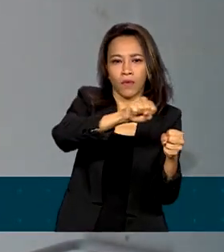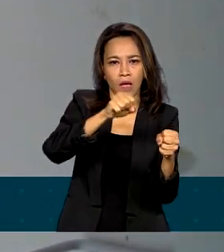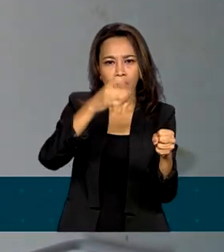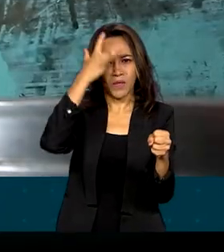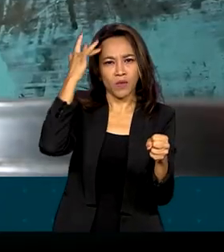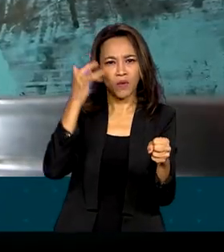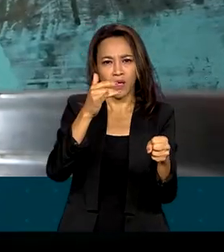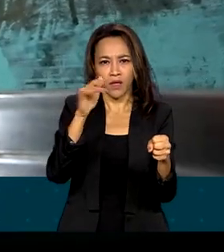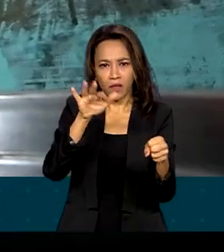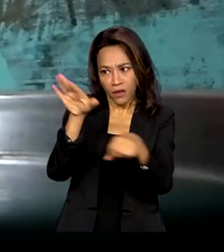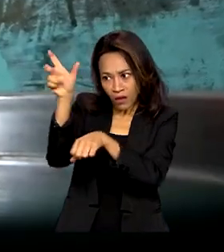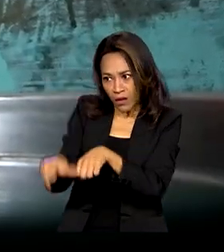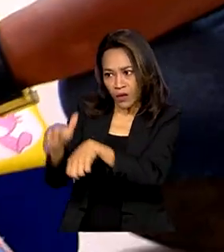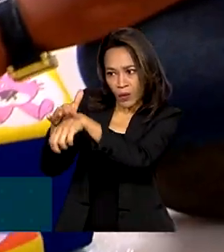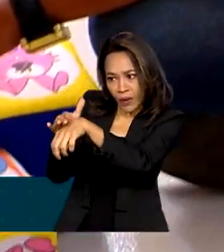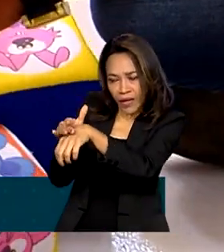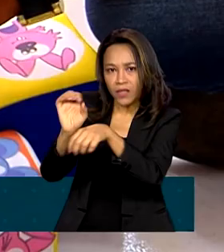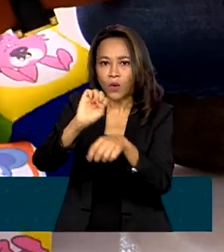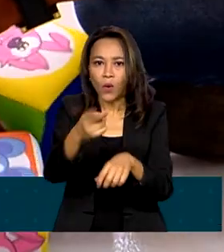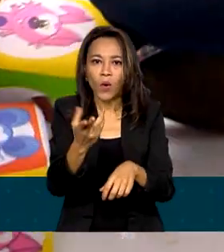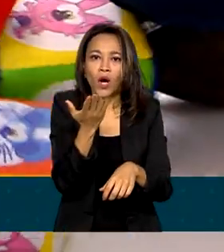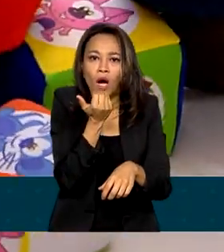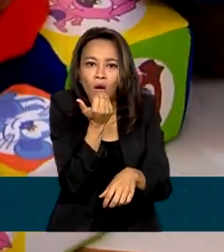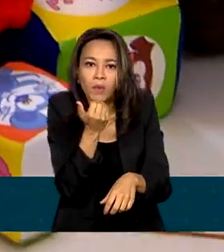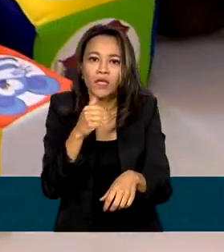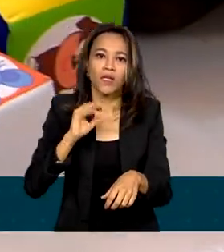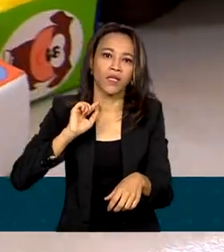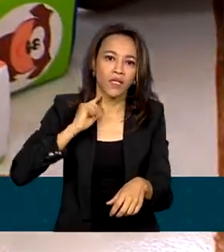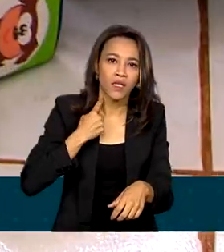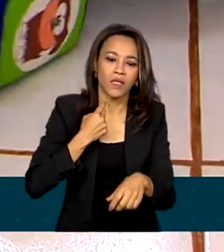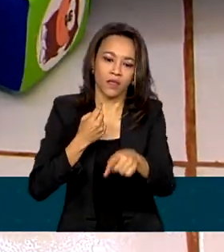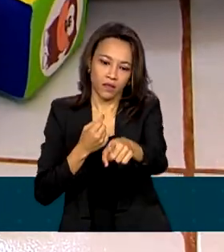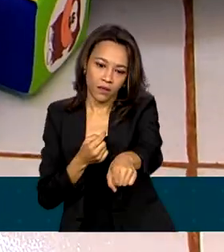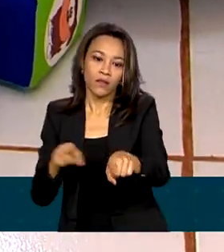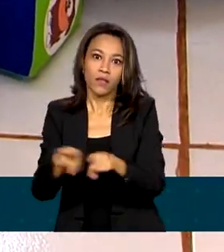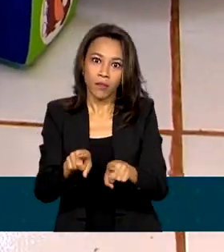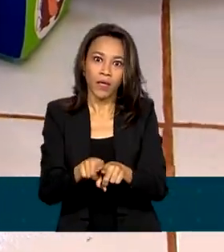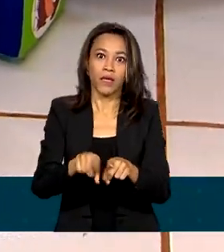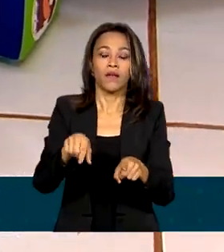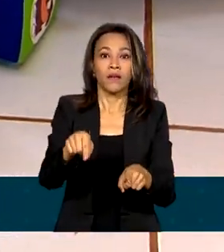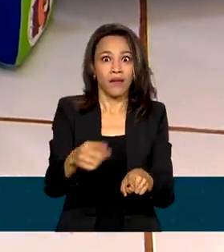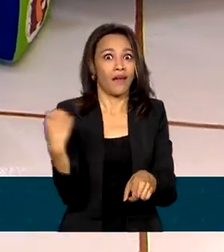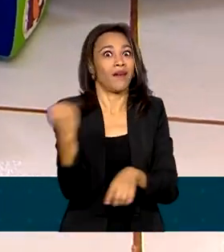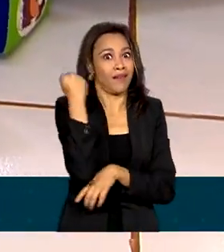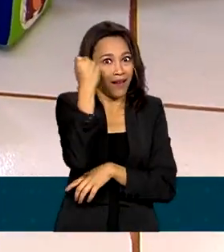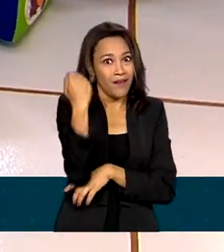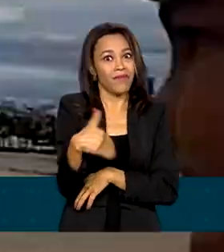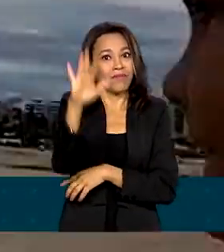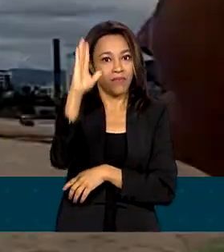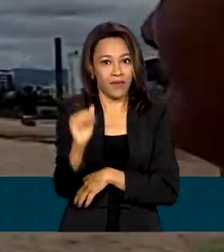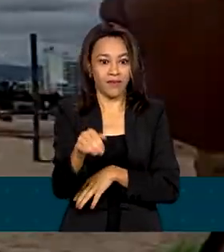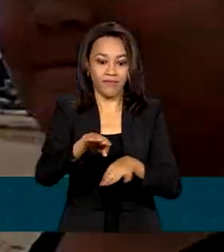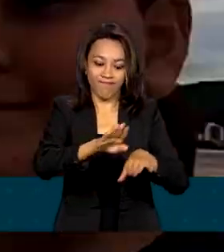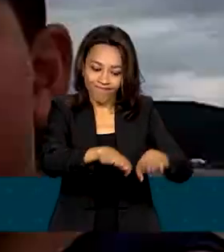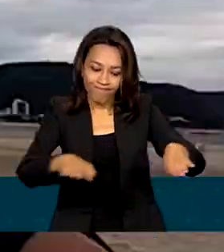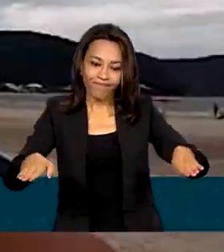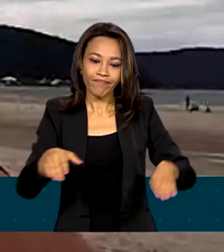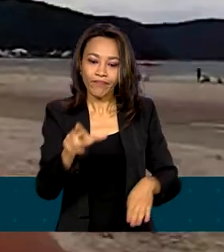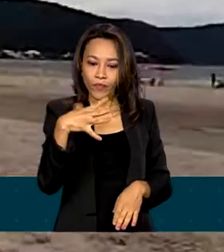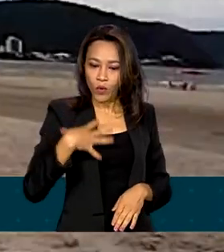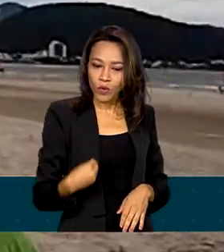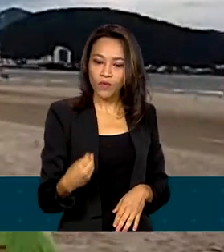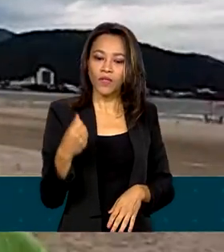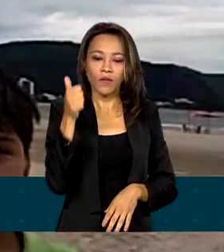água ou comida contaminada. A infecção costuma ser mais comum e mais grave nas crianças. Os filhos da